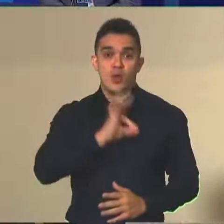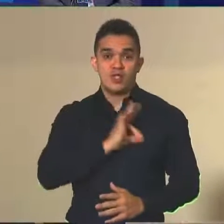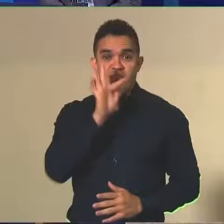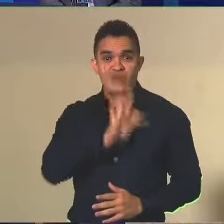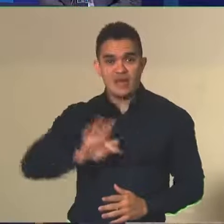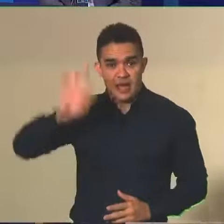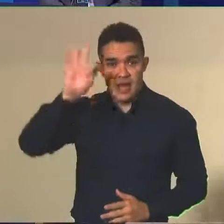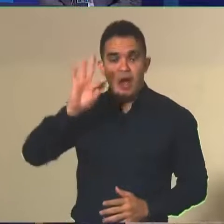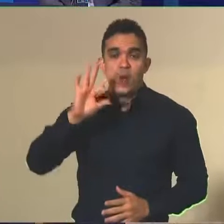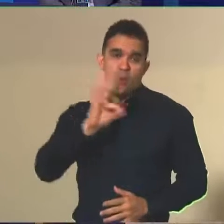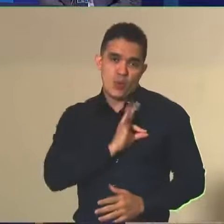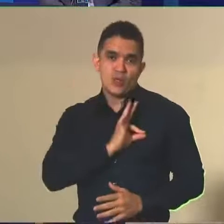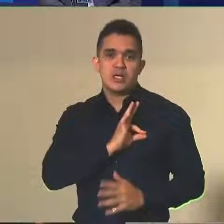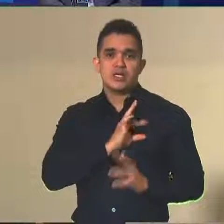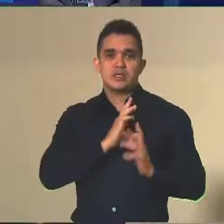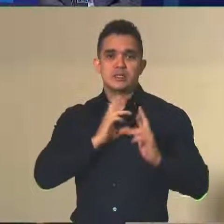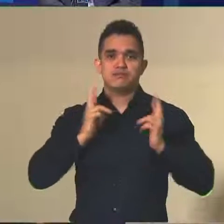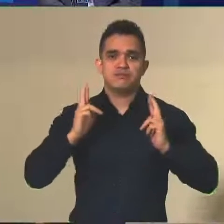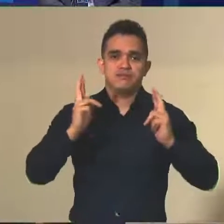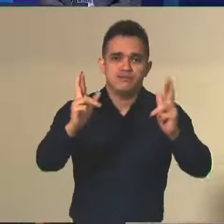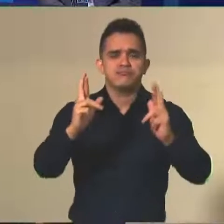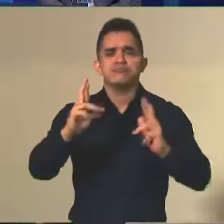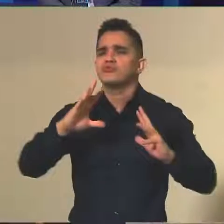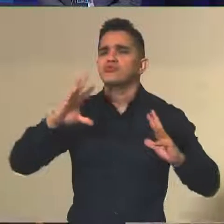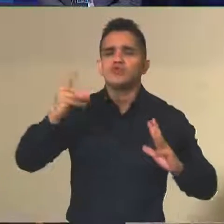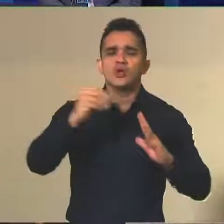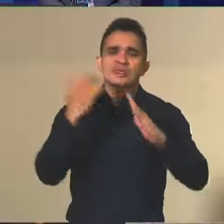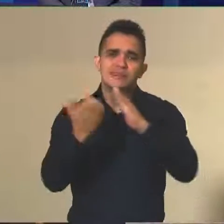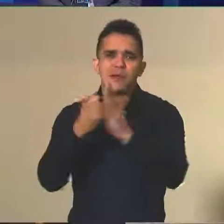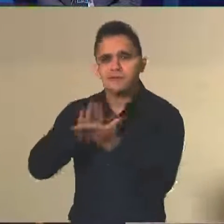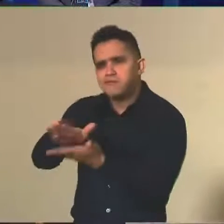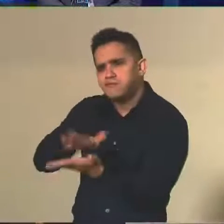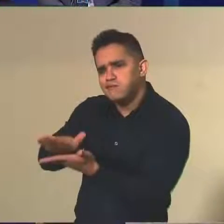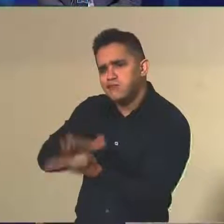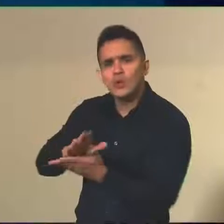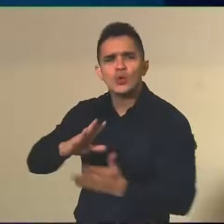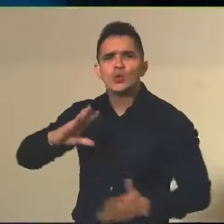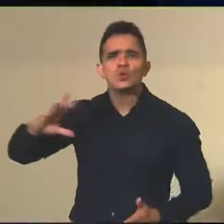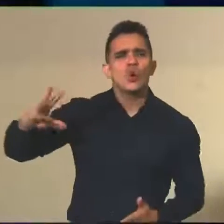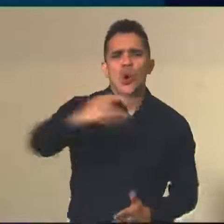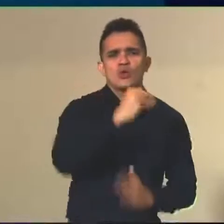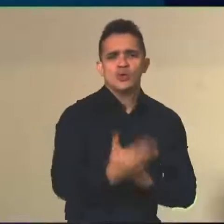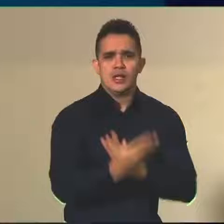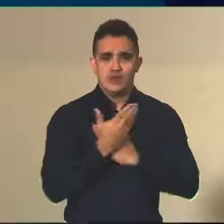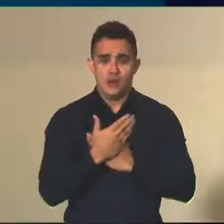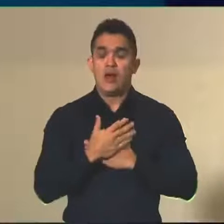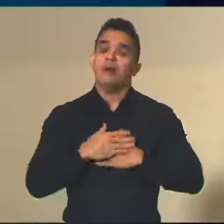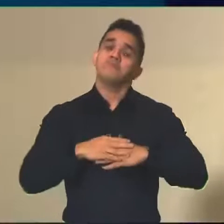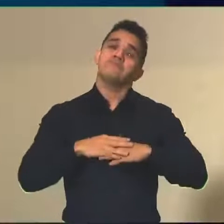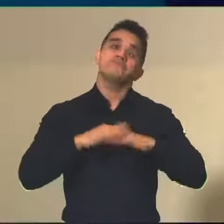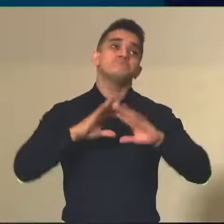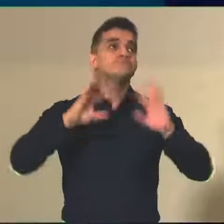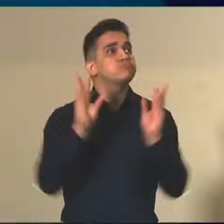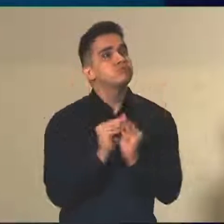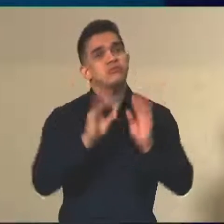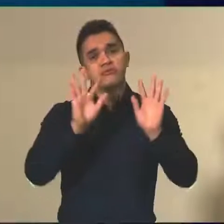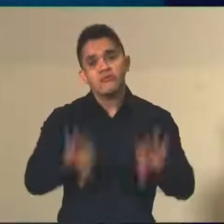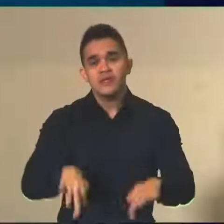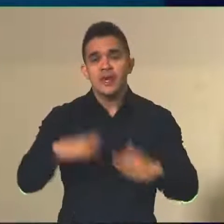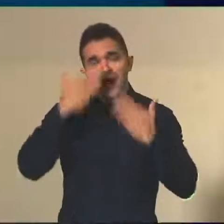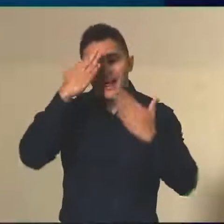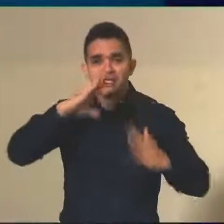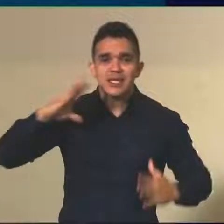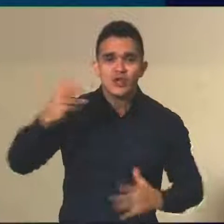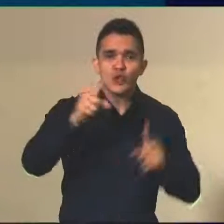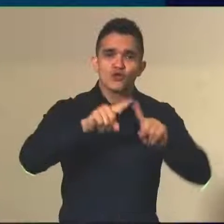A gráfica, as próprias gráficas que fazem a impressão. E, por fim, parabenizar também todos os servidores do Inep